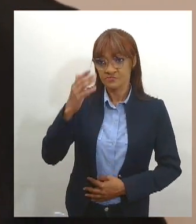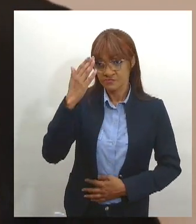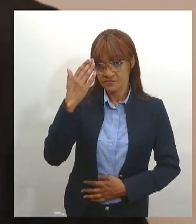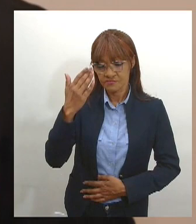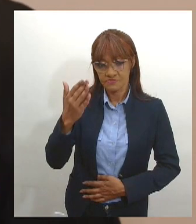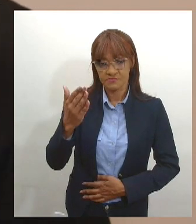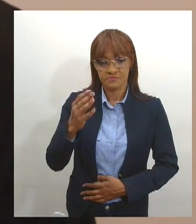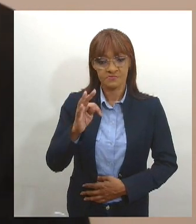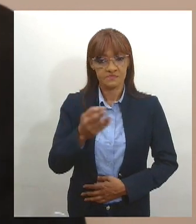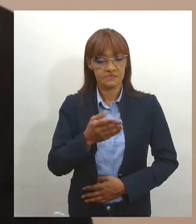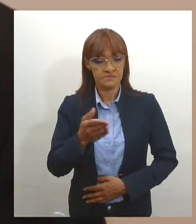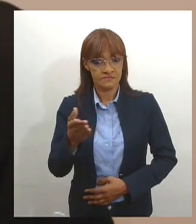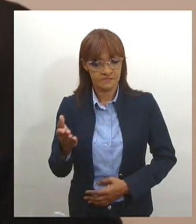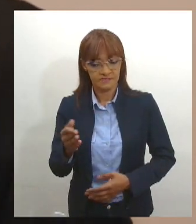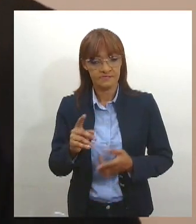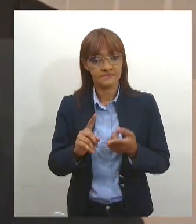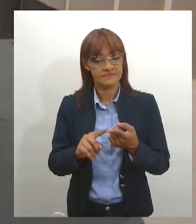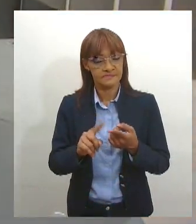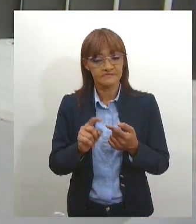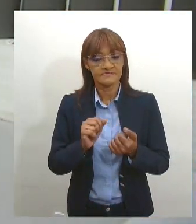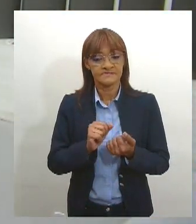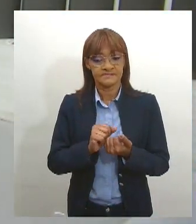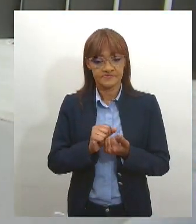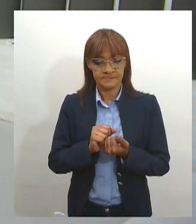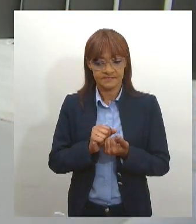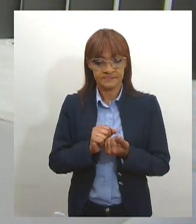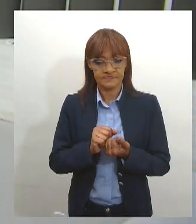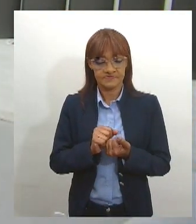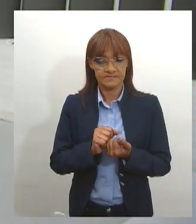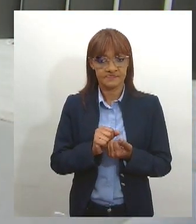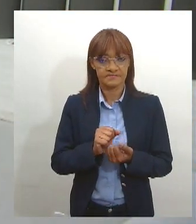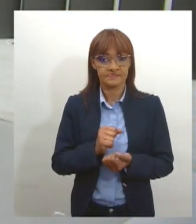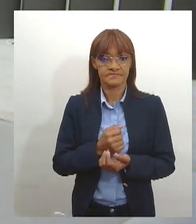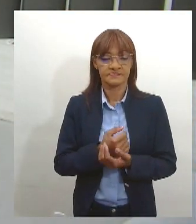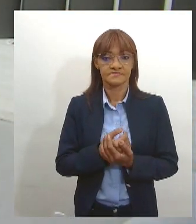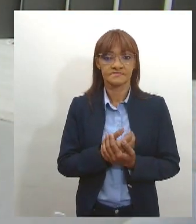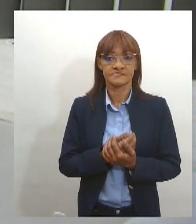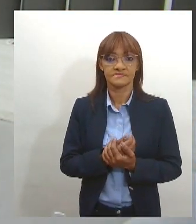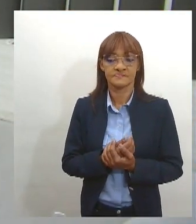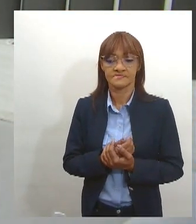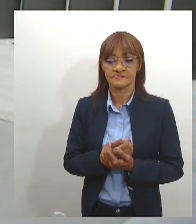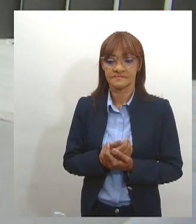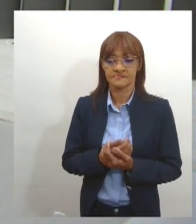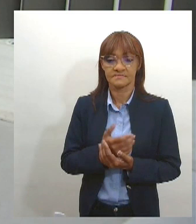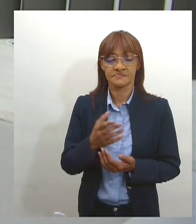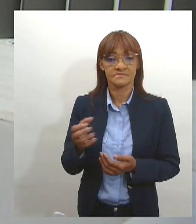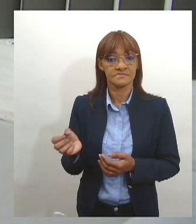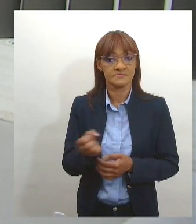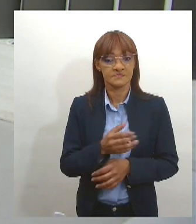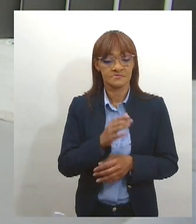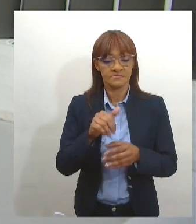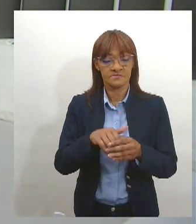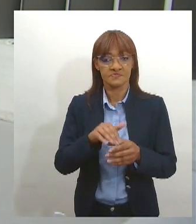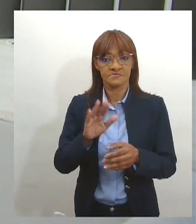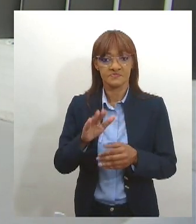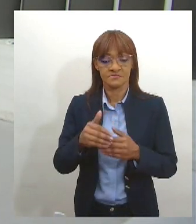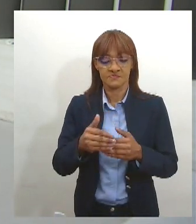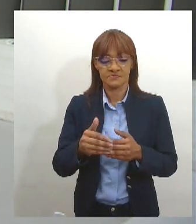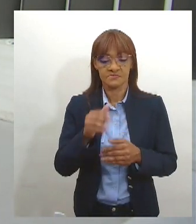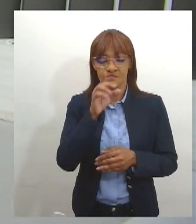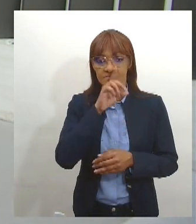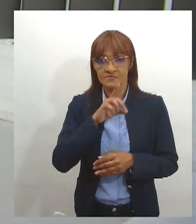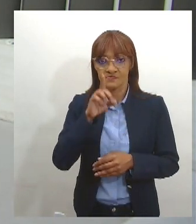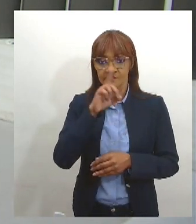Público também nesse novo pleito. A nova eleição vai acontecer no próximo domingo, dia 26 de novembro,